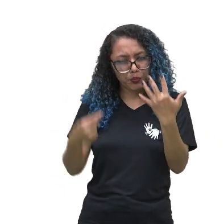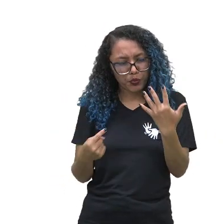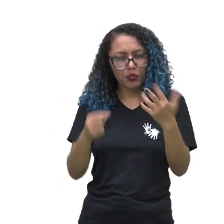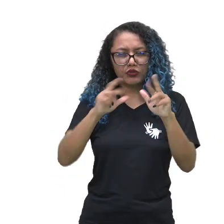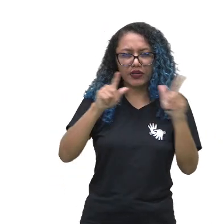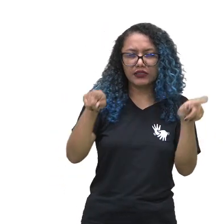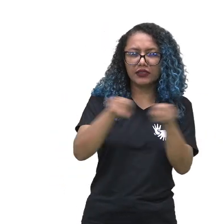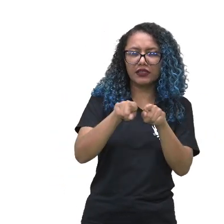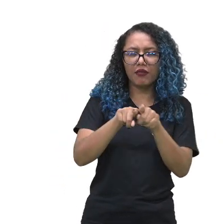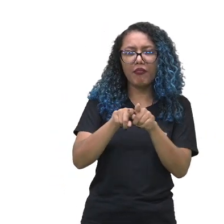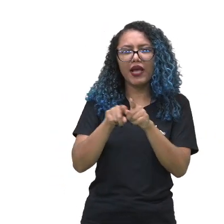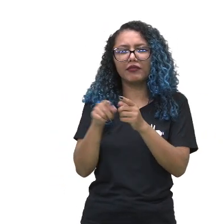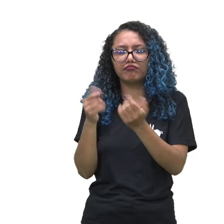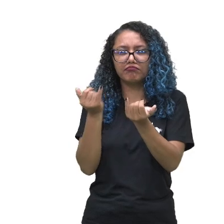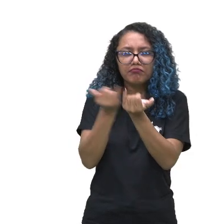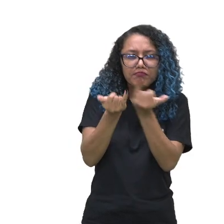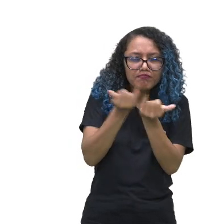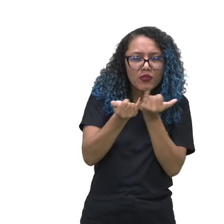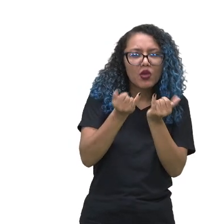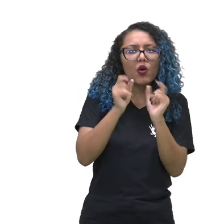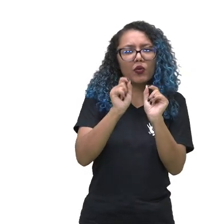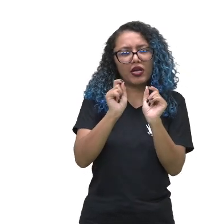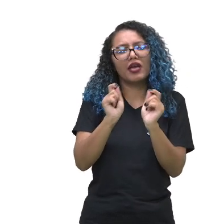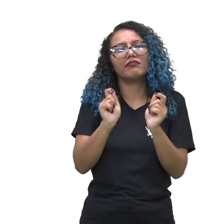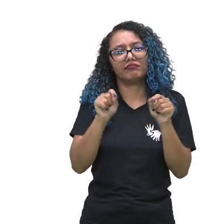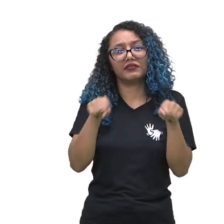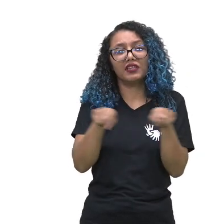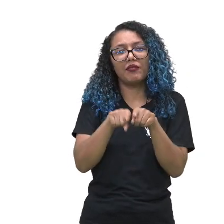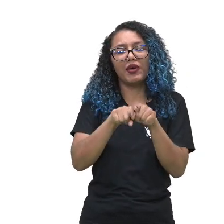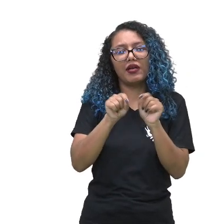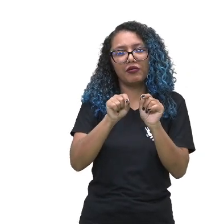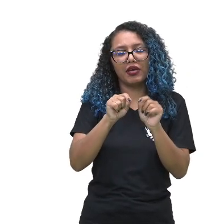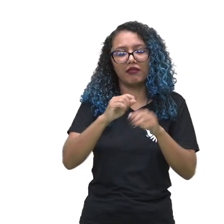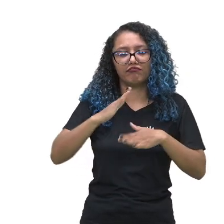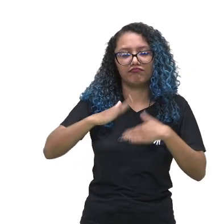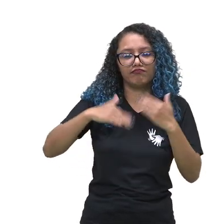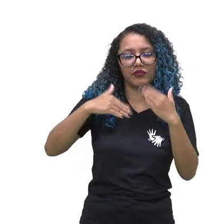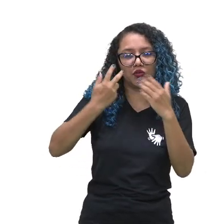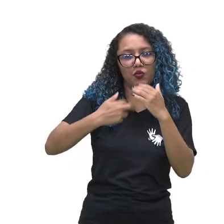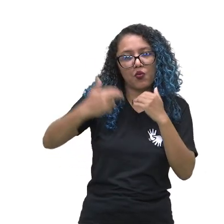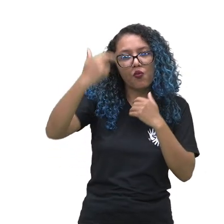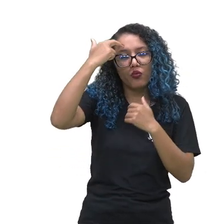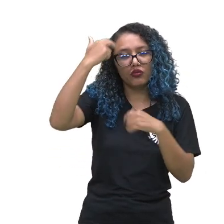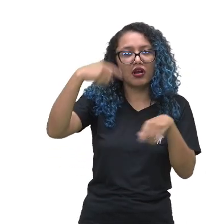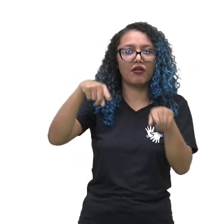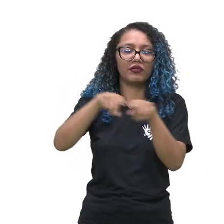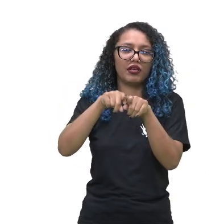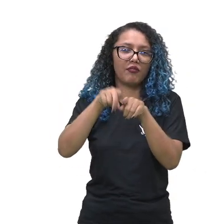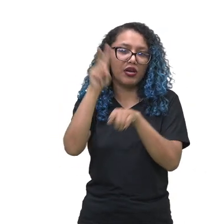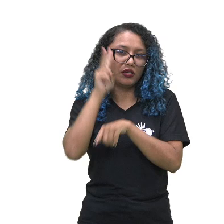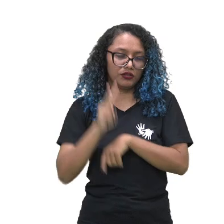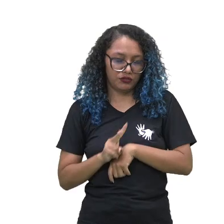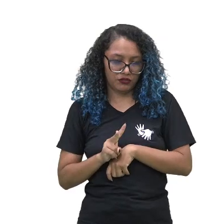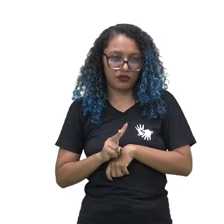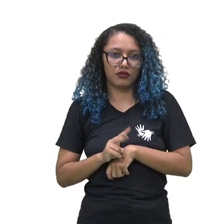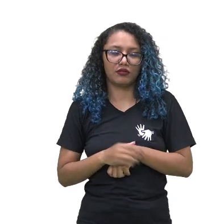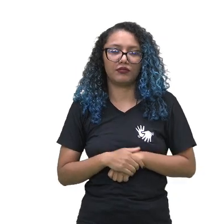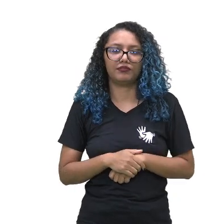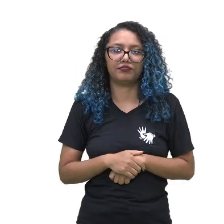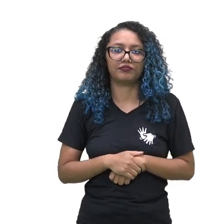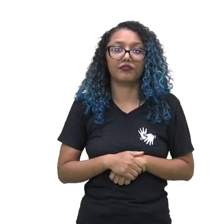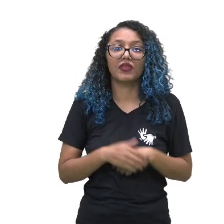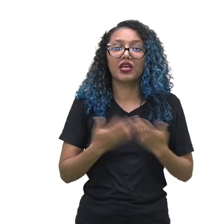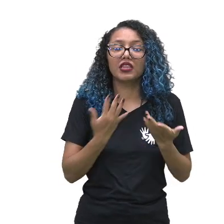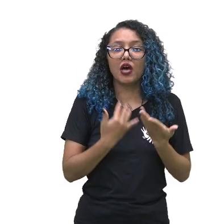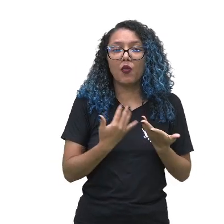semelhanças podem ser consideradas como construções históricas e culturais. Nesse sentido, gente, o